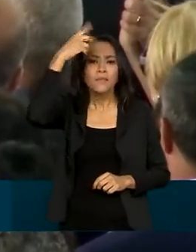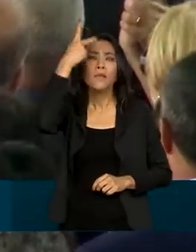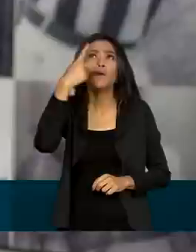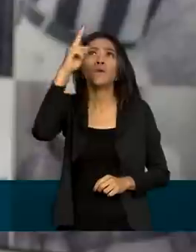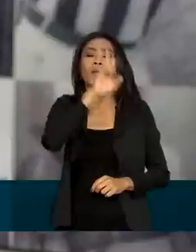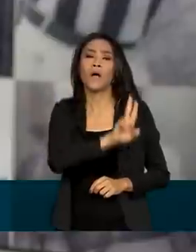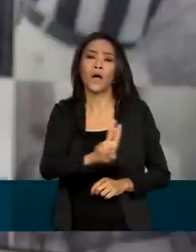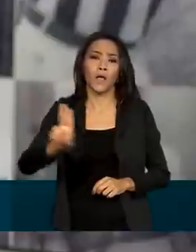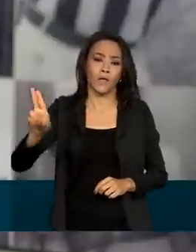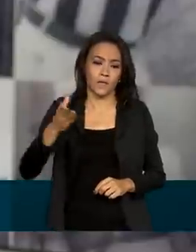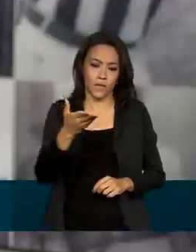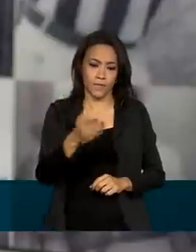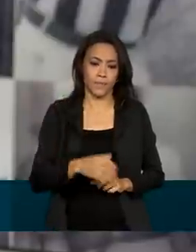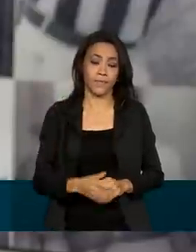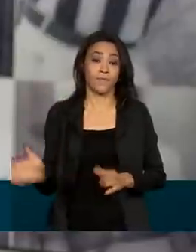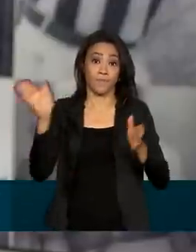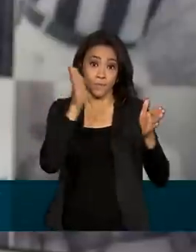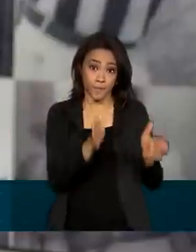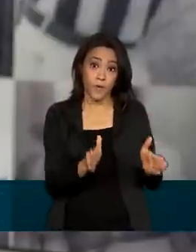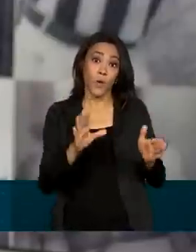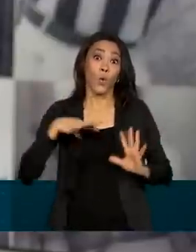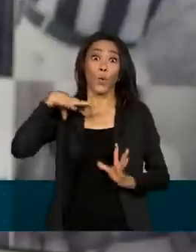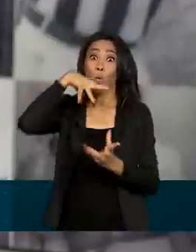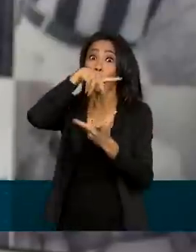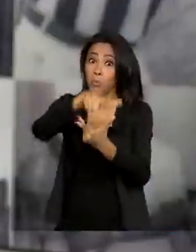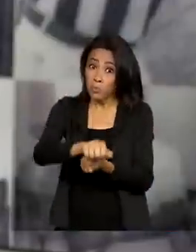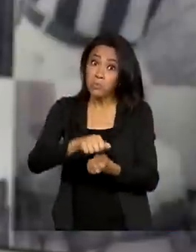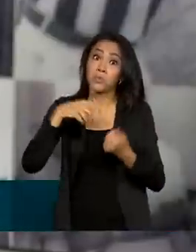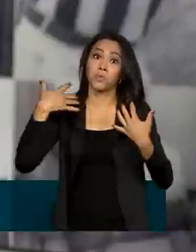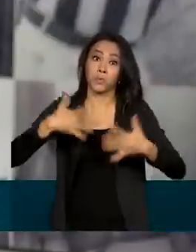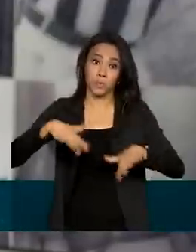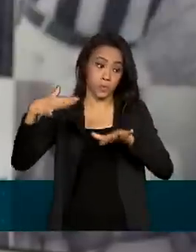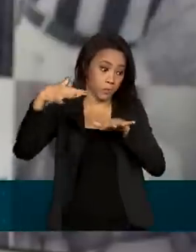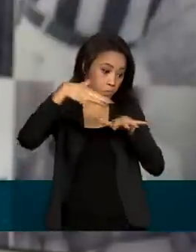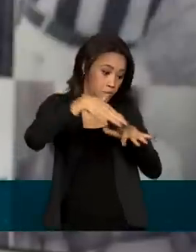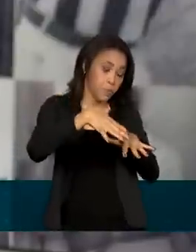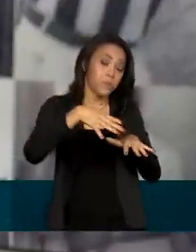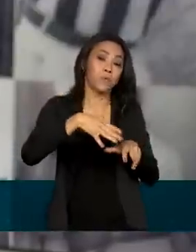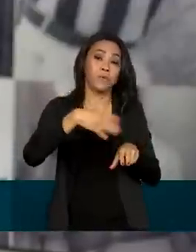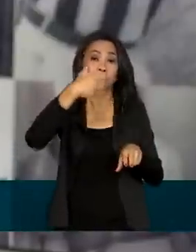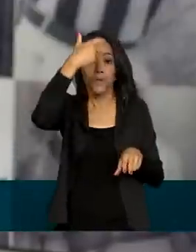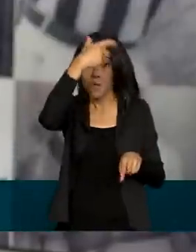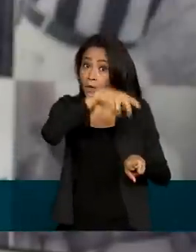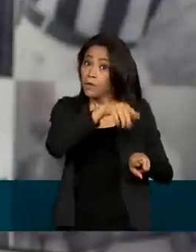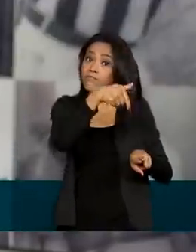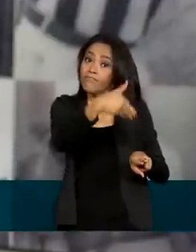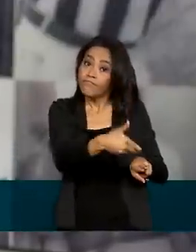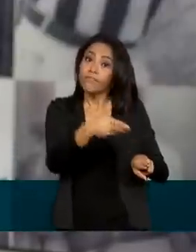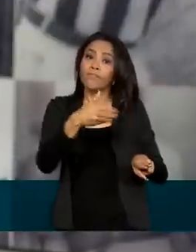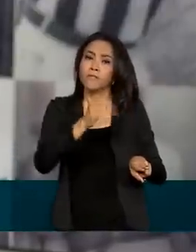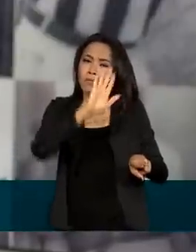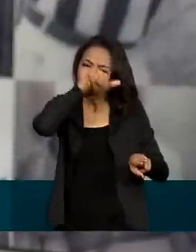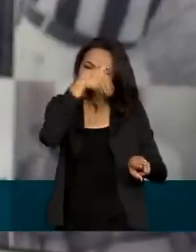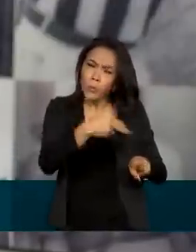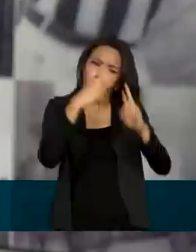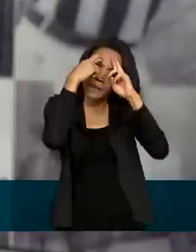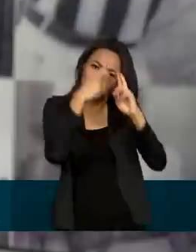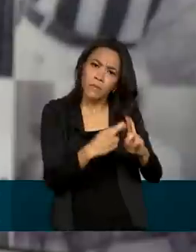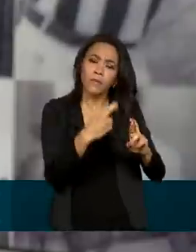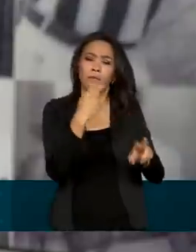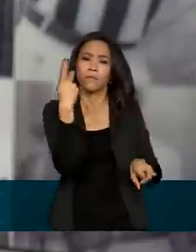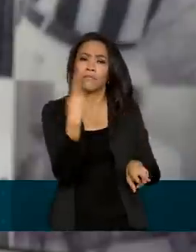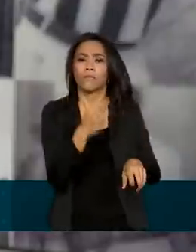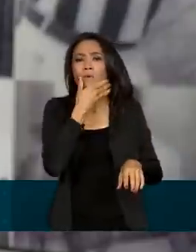seu nome. O mundo deve ao Pelé muita coisa, sobretudo a dignidade de um homem, sabe que nasceu